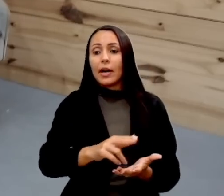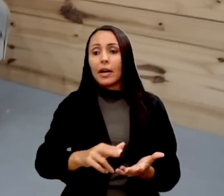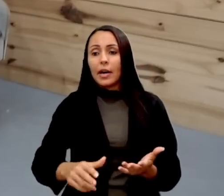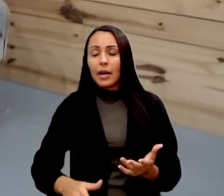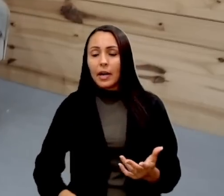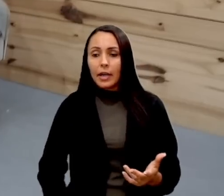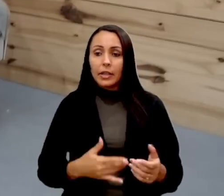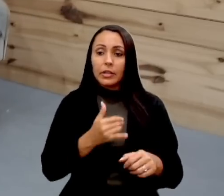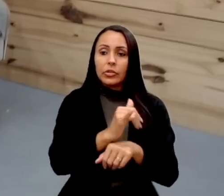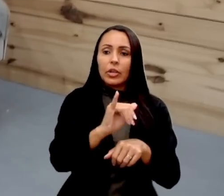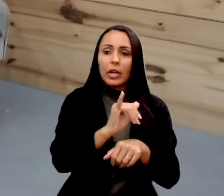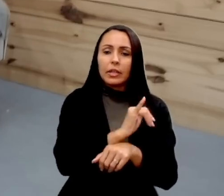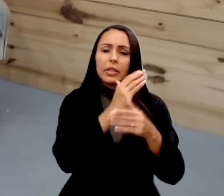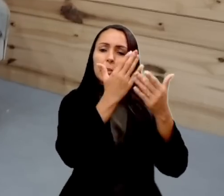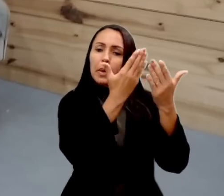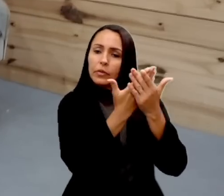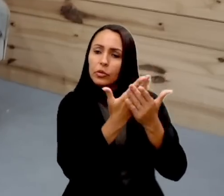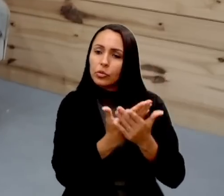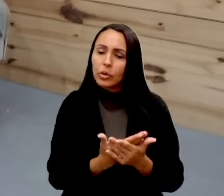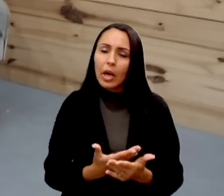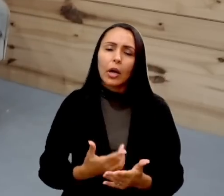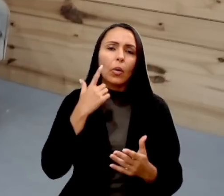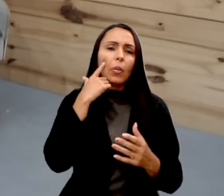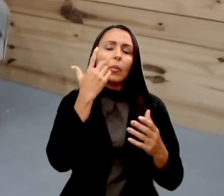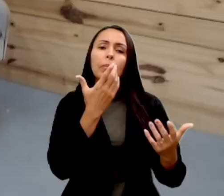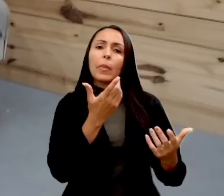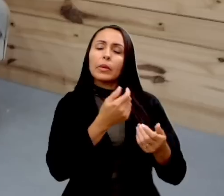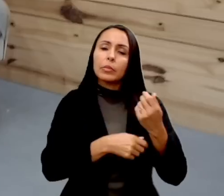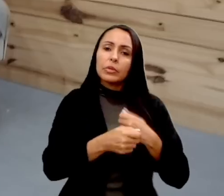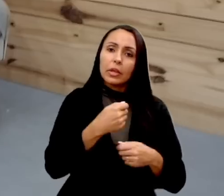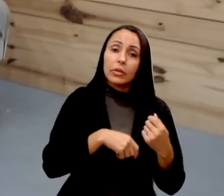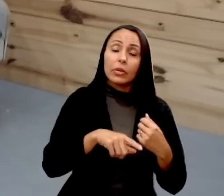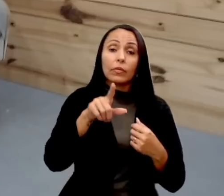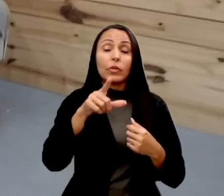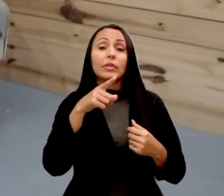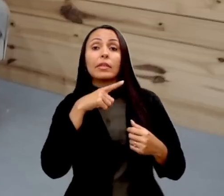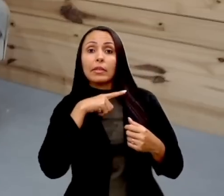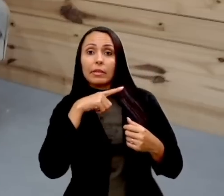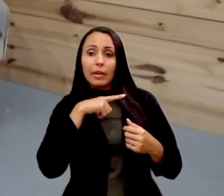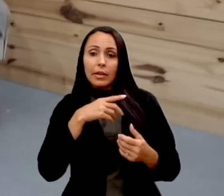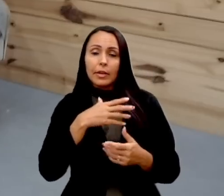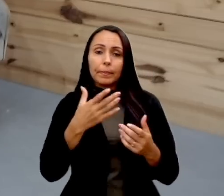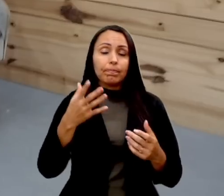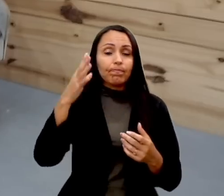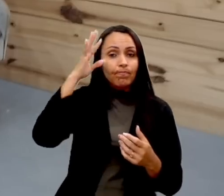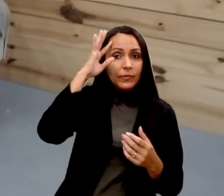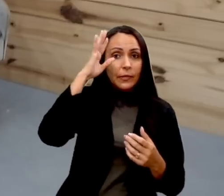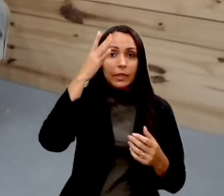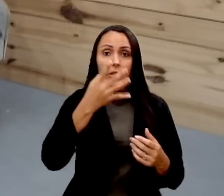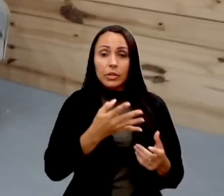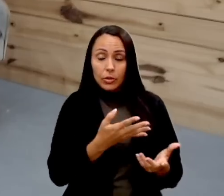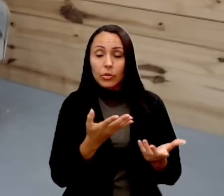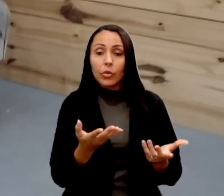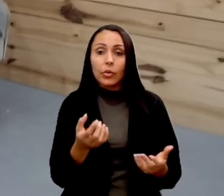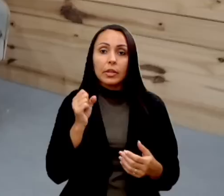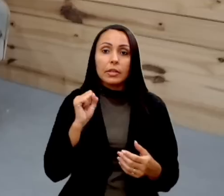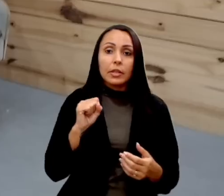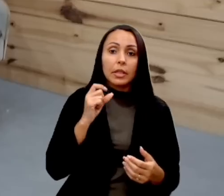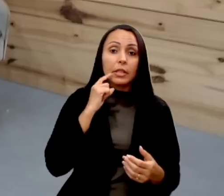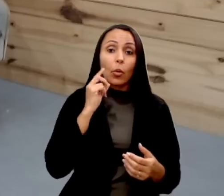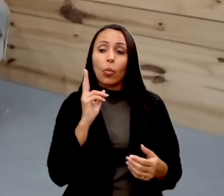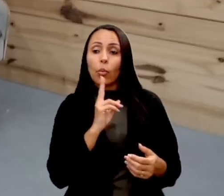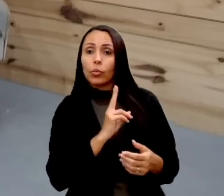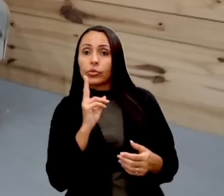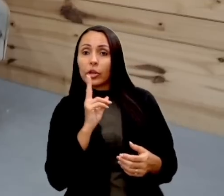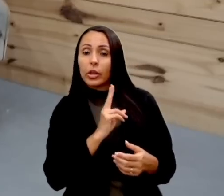auxiliar nessa demanda diária como administrador, para que você tenha as decisões que sejam urgentes